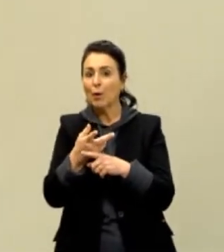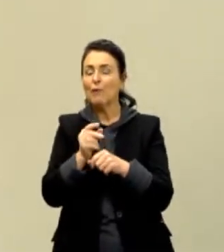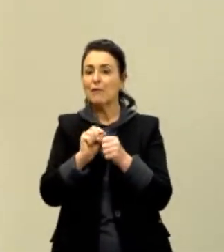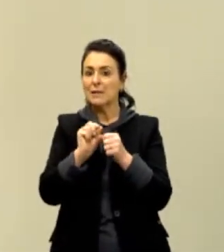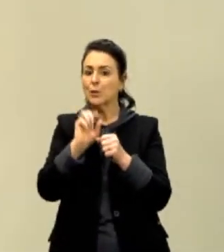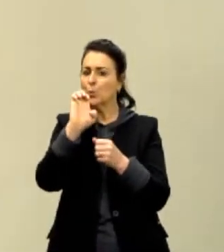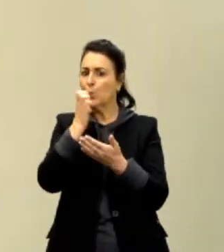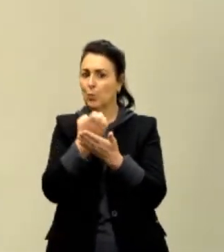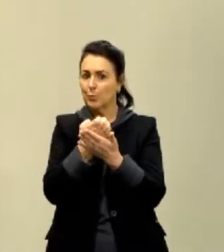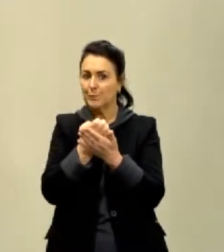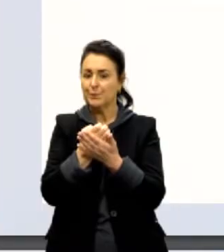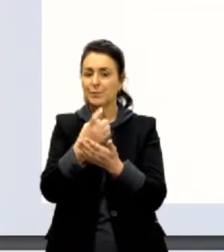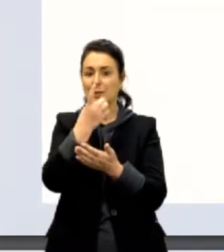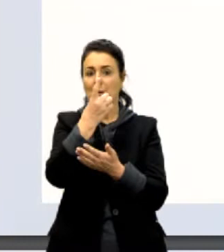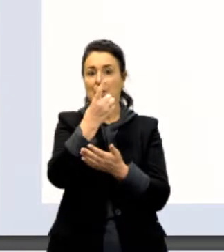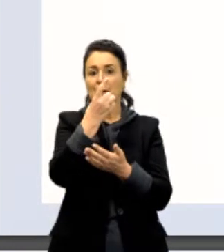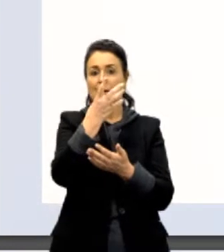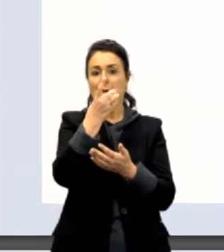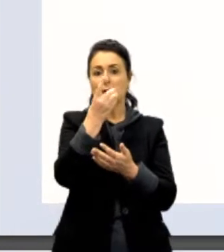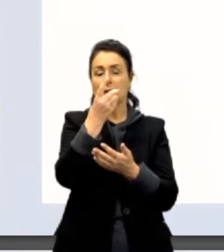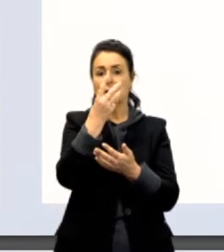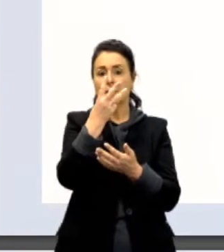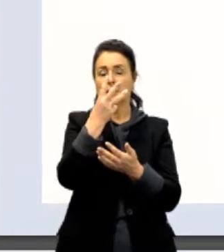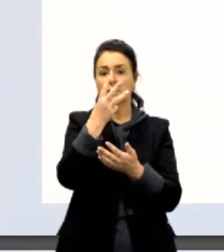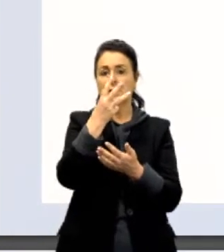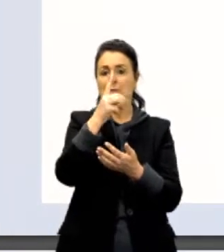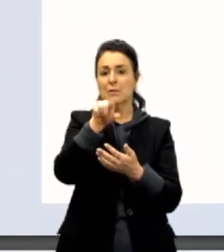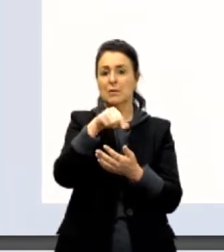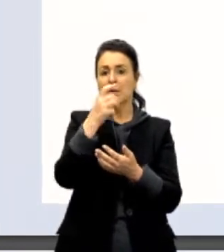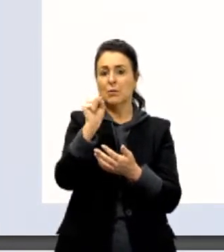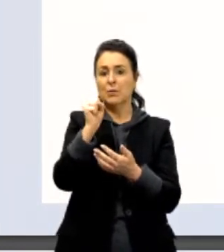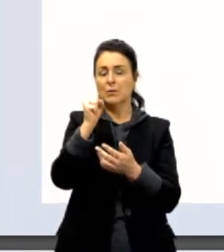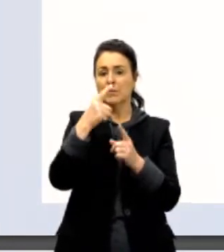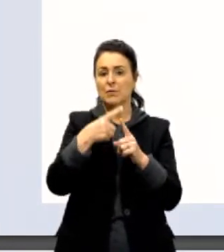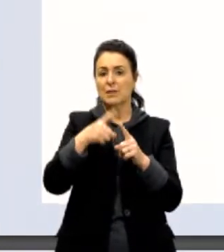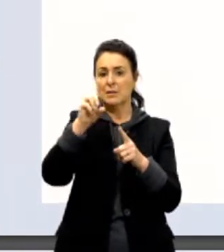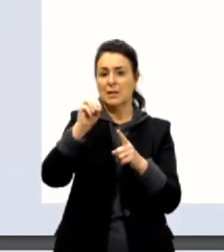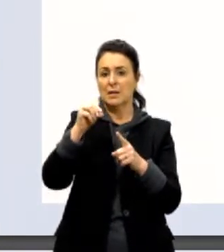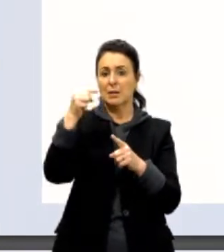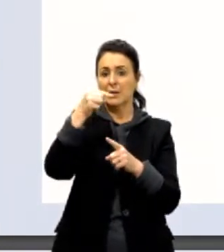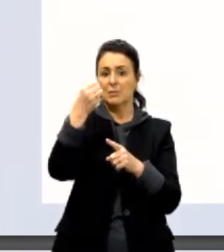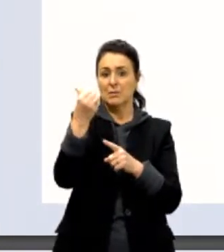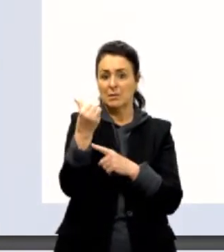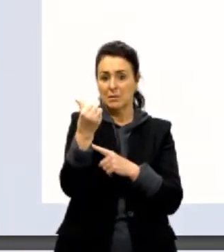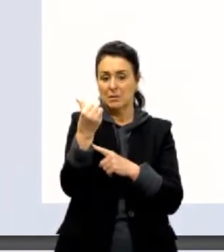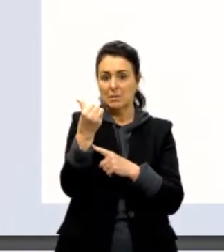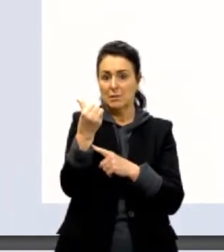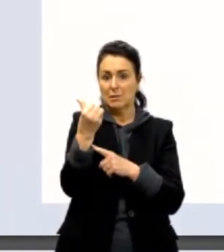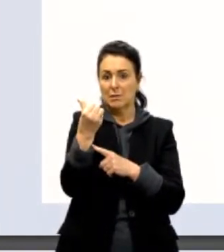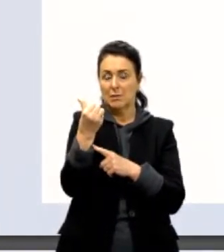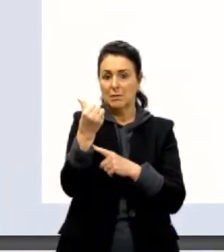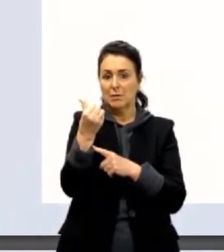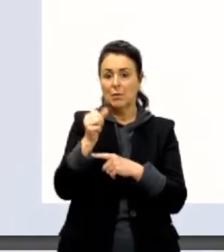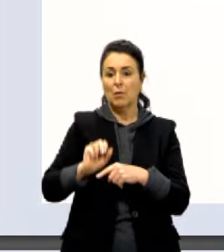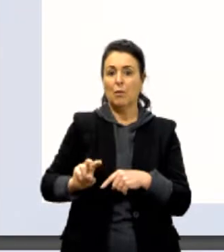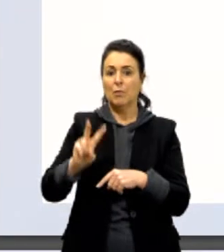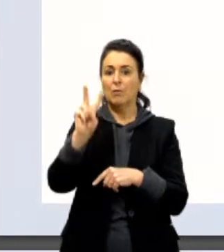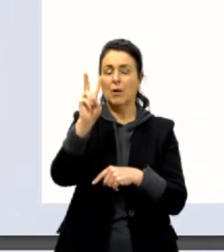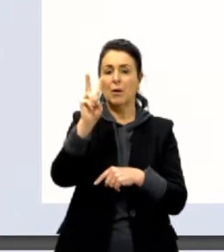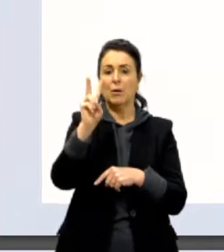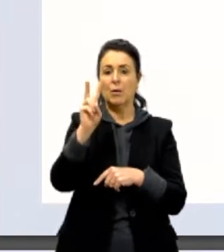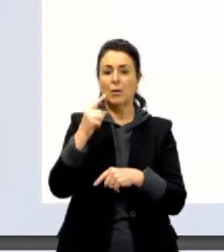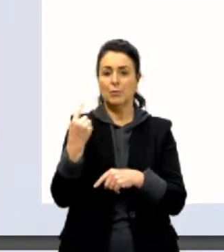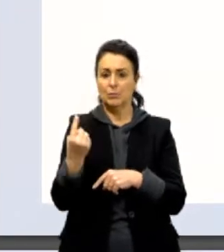Olha só. 13,8 vezes 10 na menos 6. Vamos dar uma olhadinha? O valor absoluto da